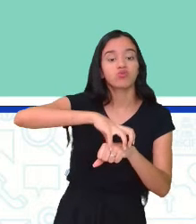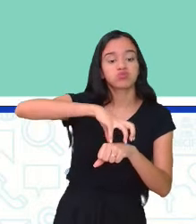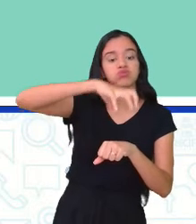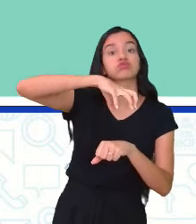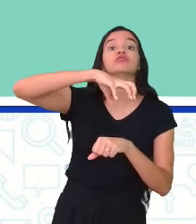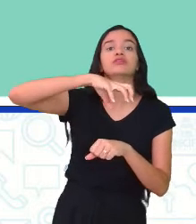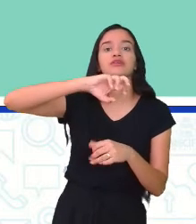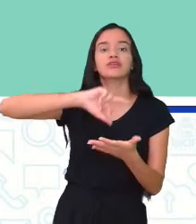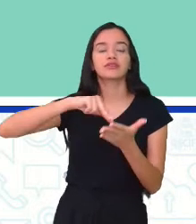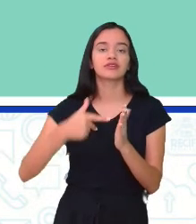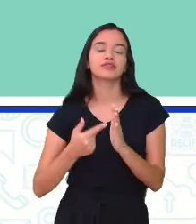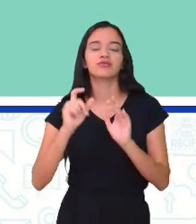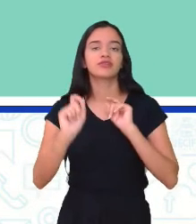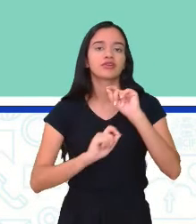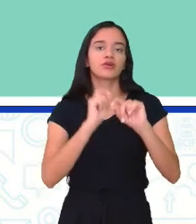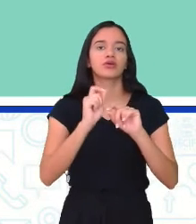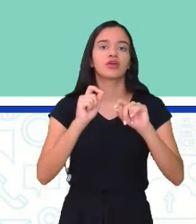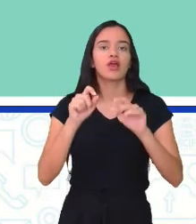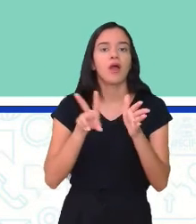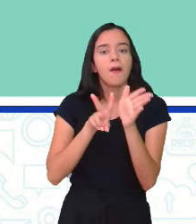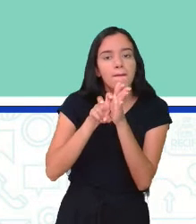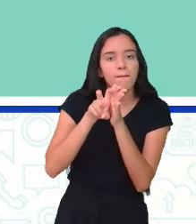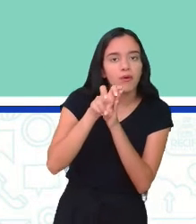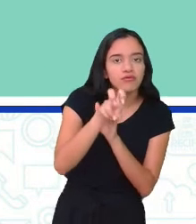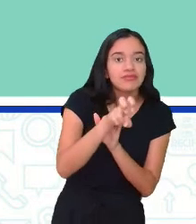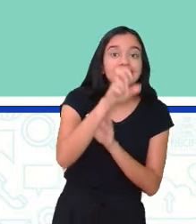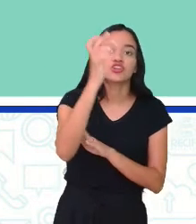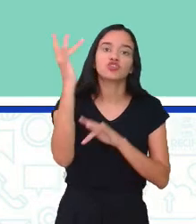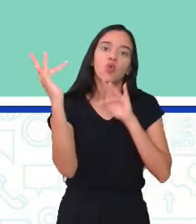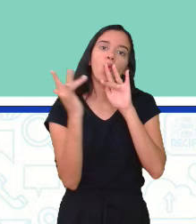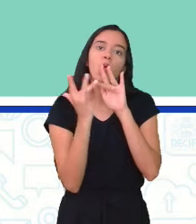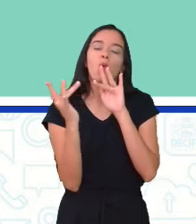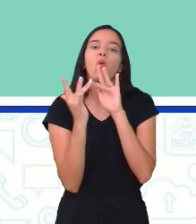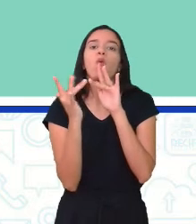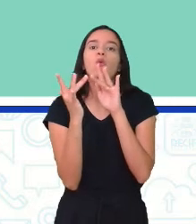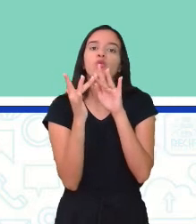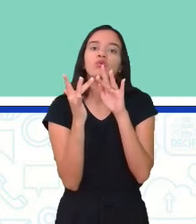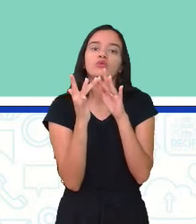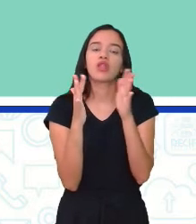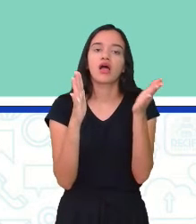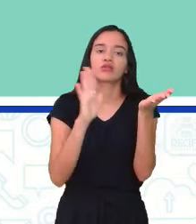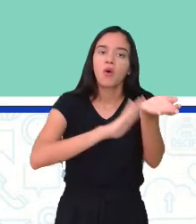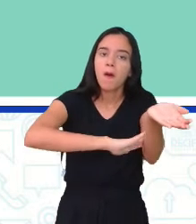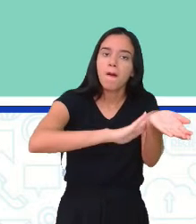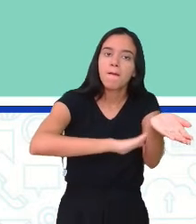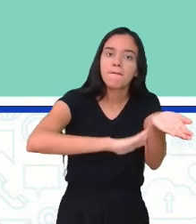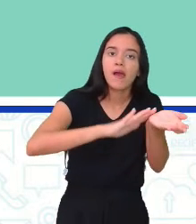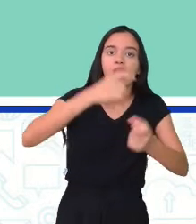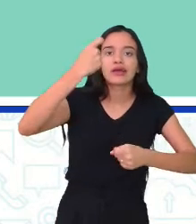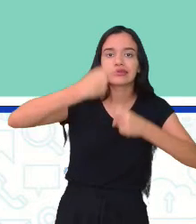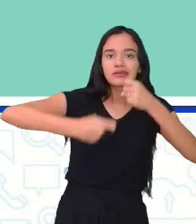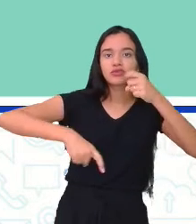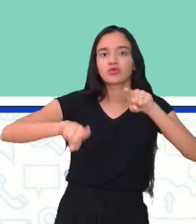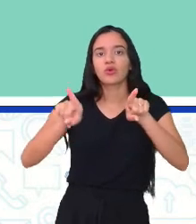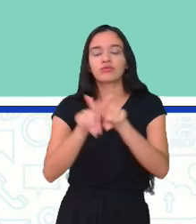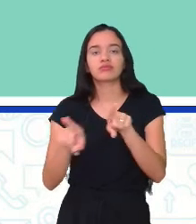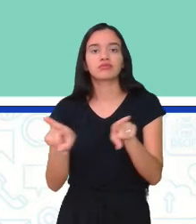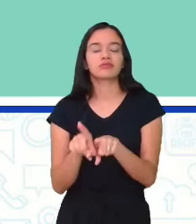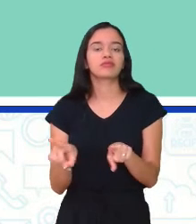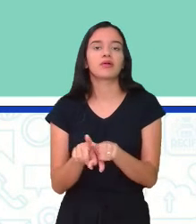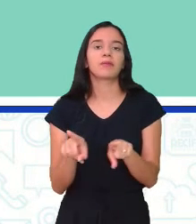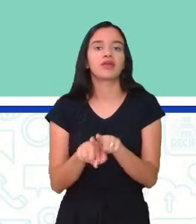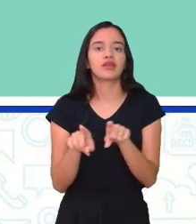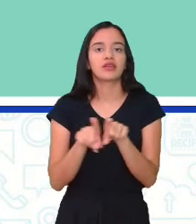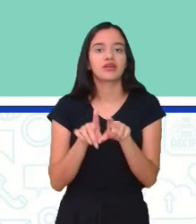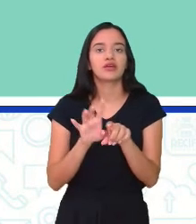ou seja, transmitida por vírus e por contato pele a pele e com via sexual. E ela é capaz de